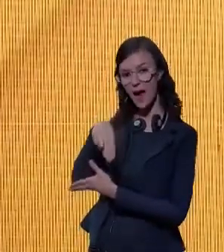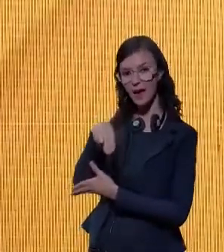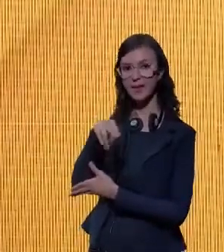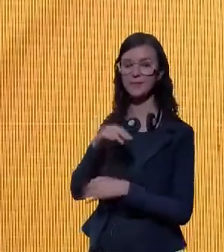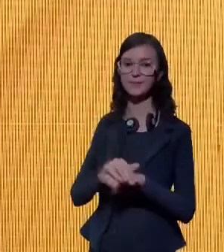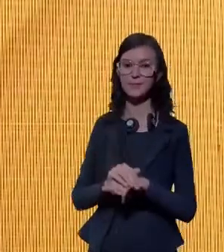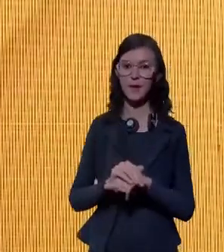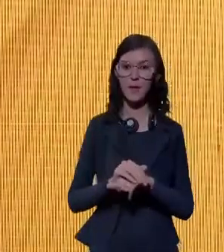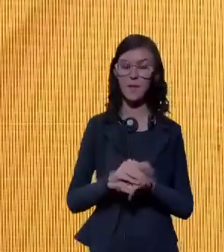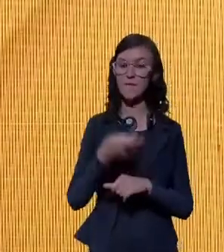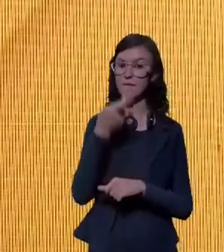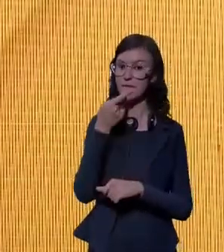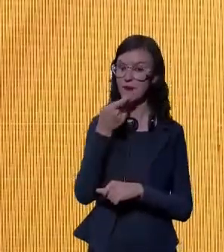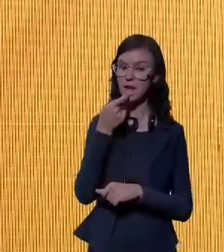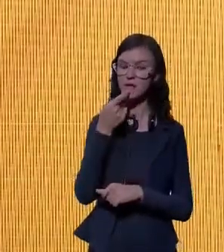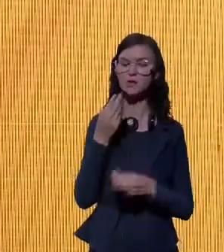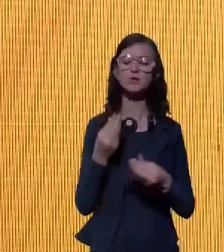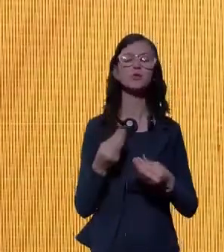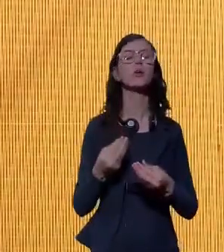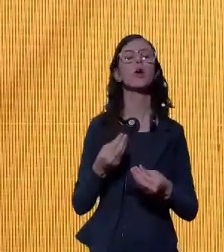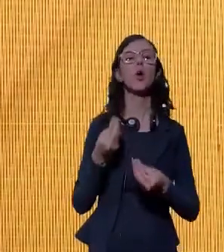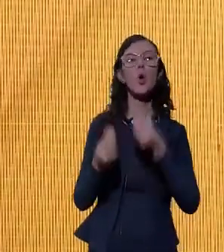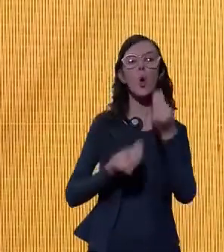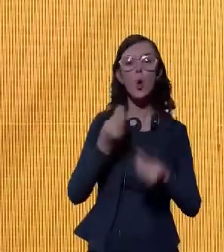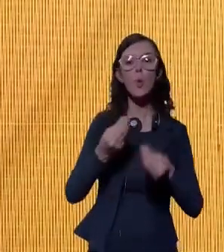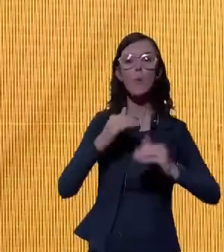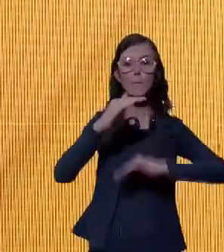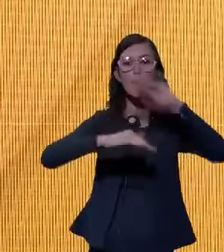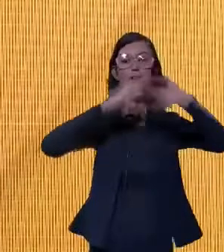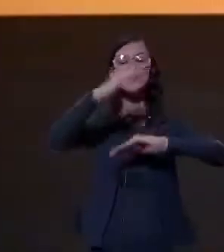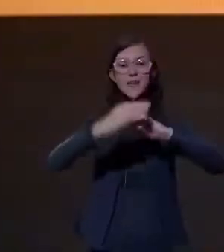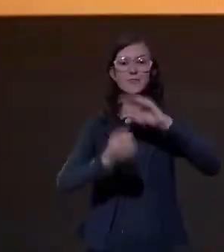sobre o processo de construção do plano 2030.